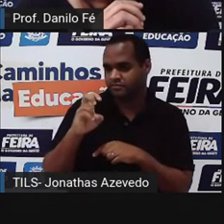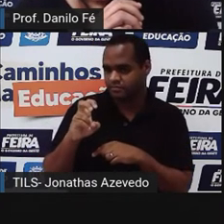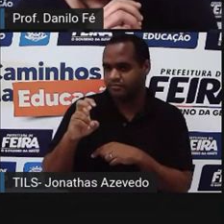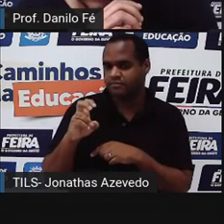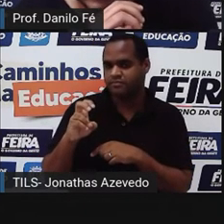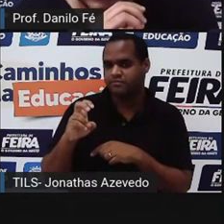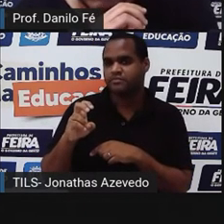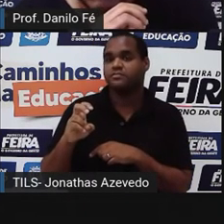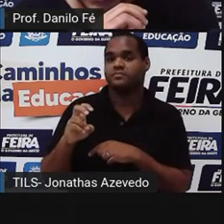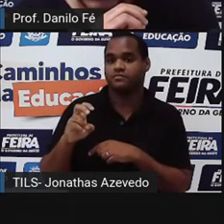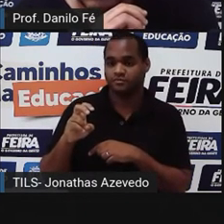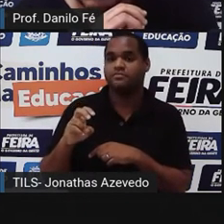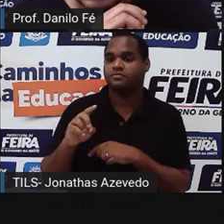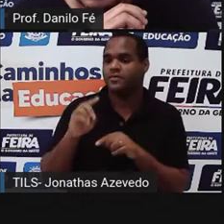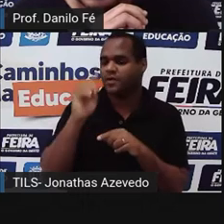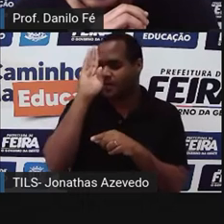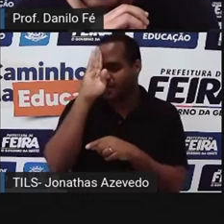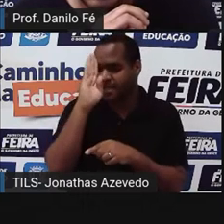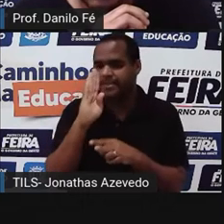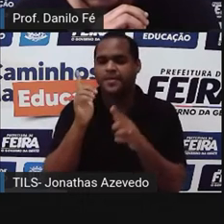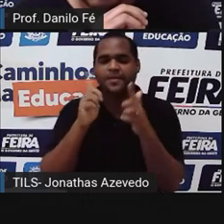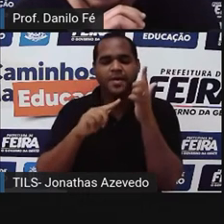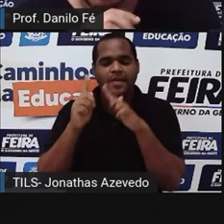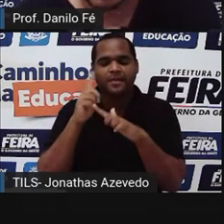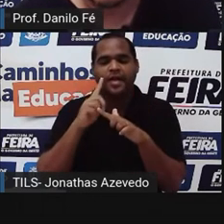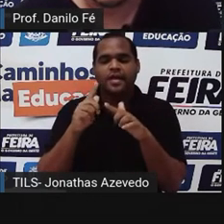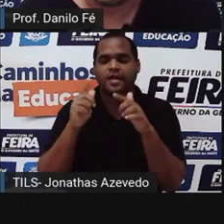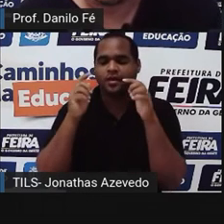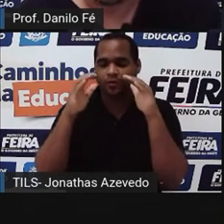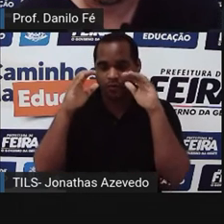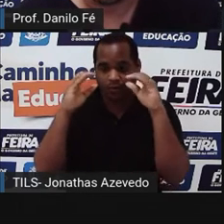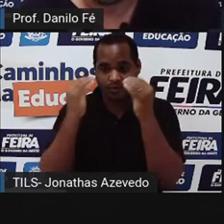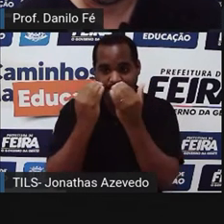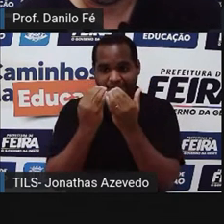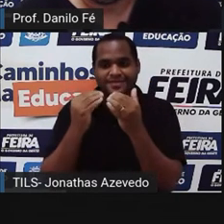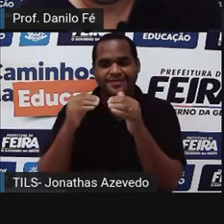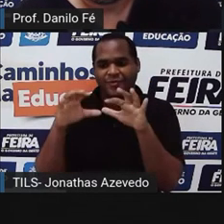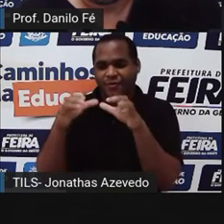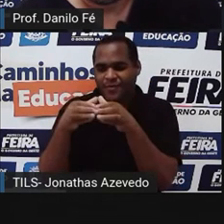quando o Brasil, de fato, deixa de ser uma colônia portuguesa.